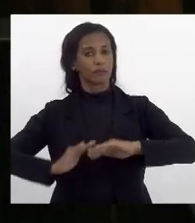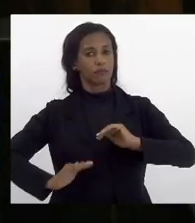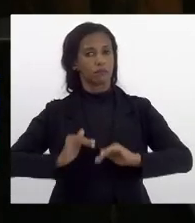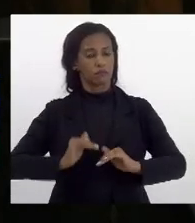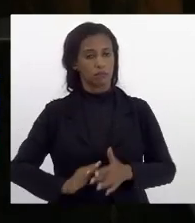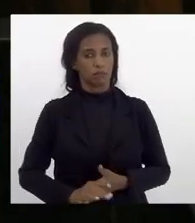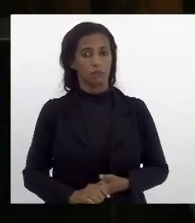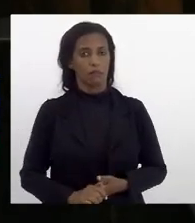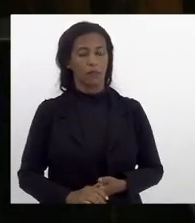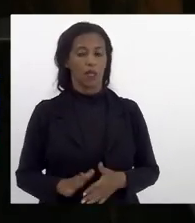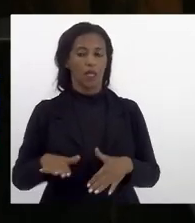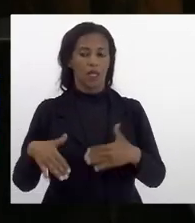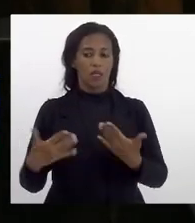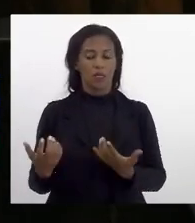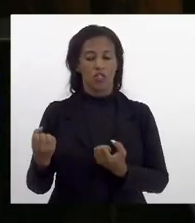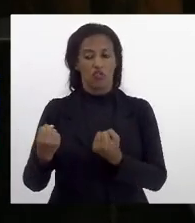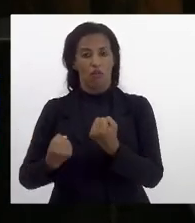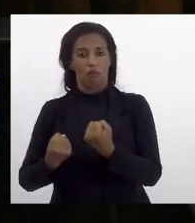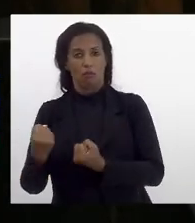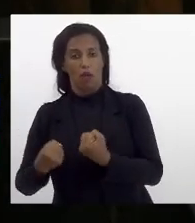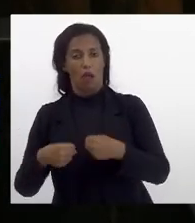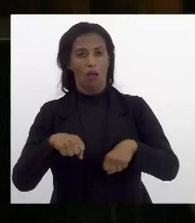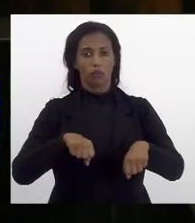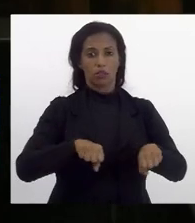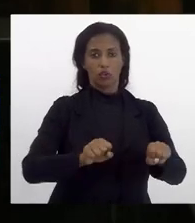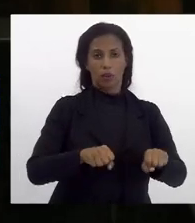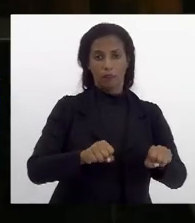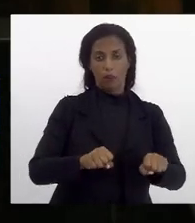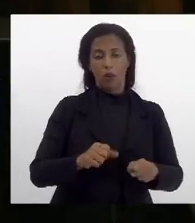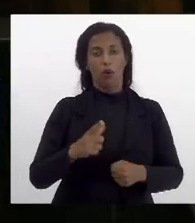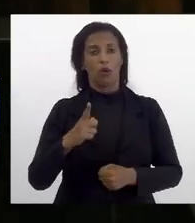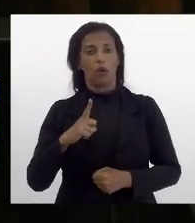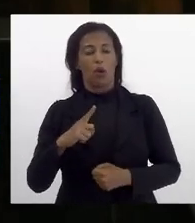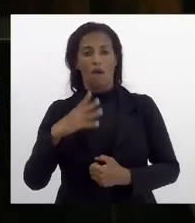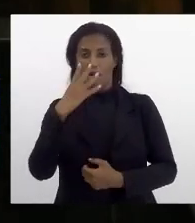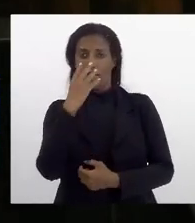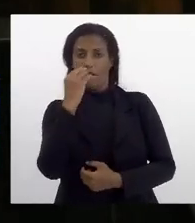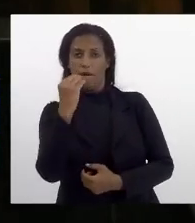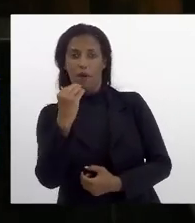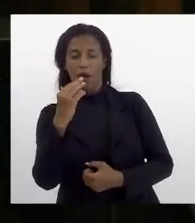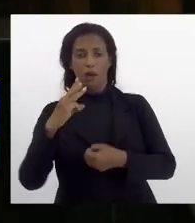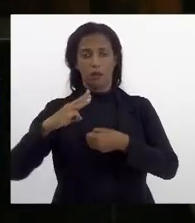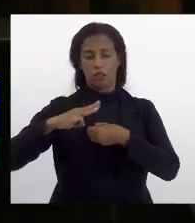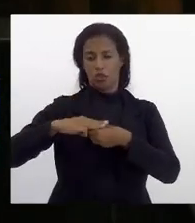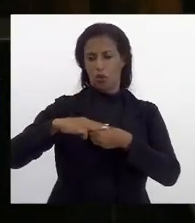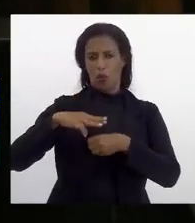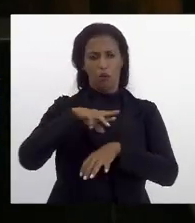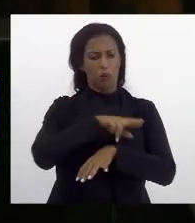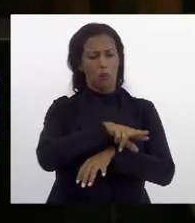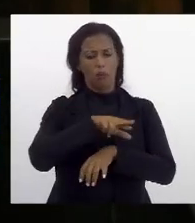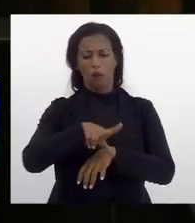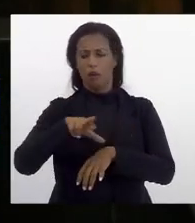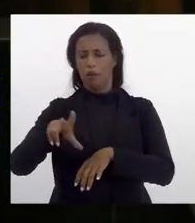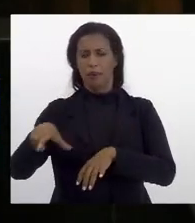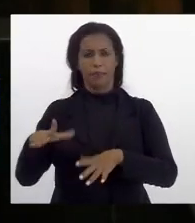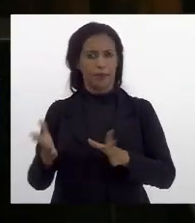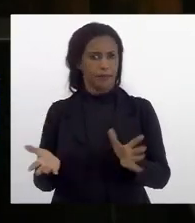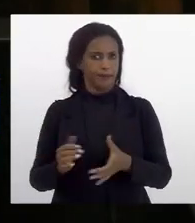seja carro seja moto seja van seja combi então